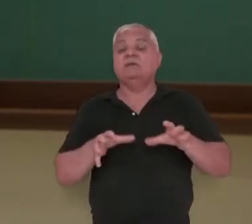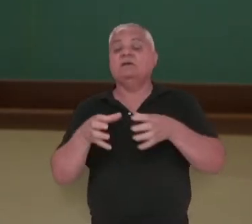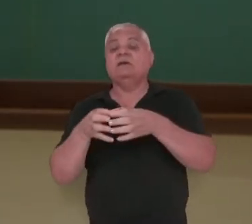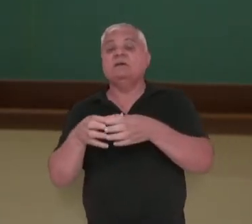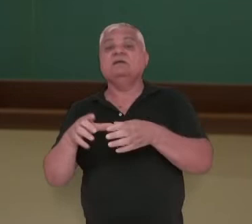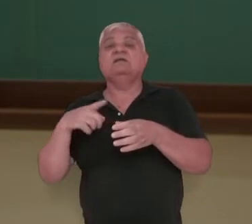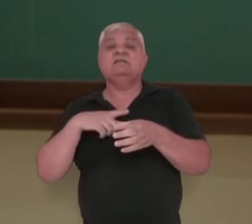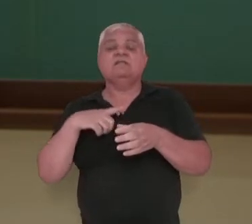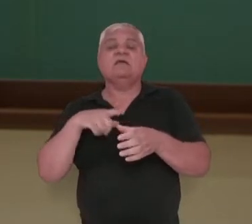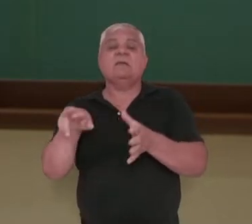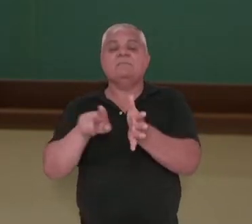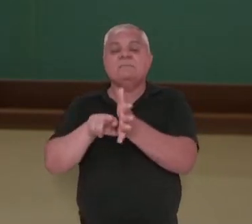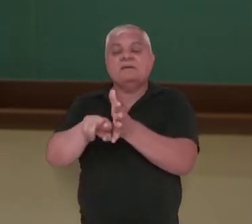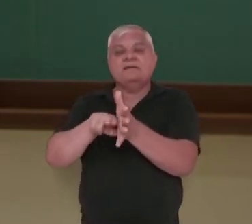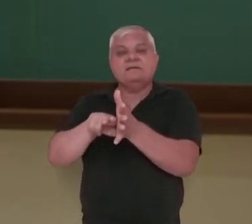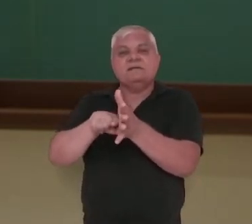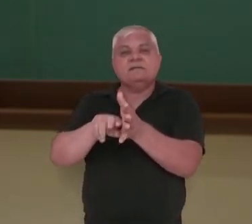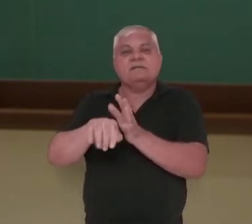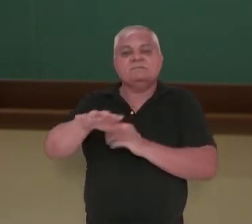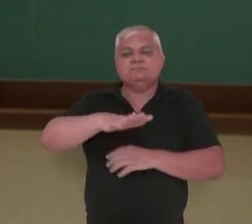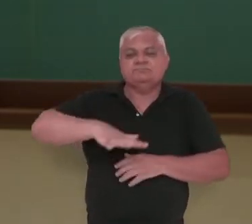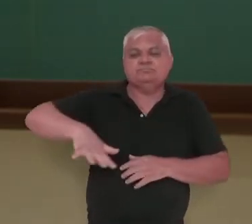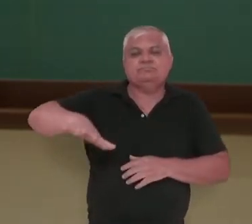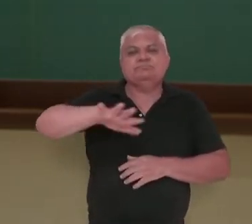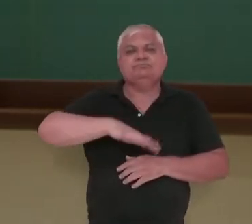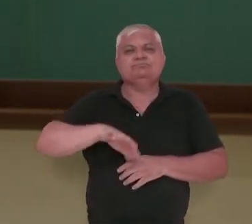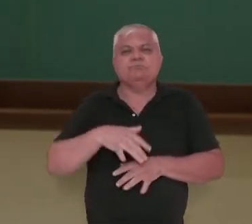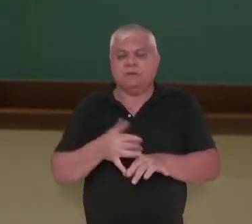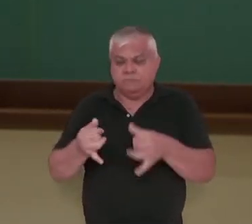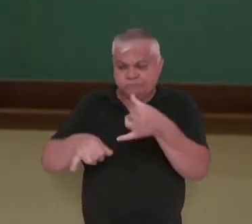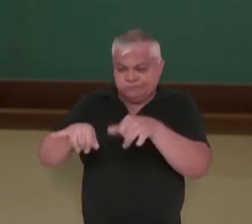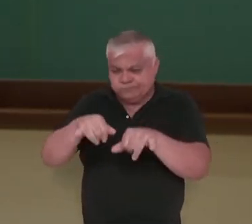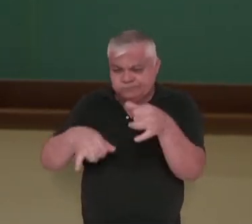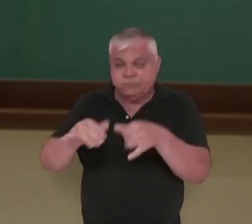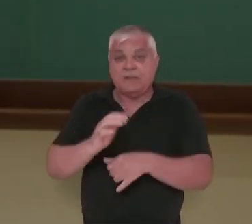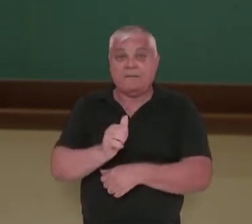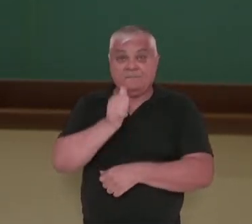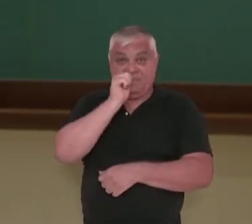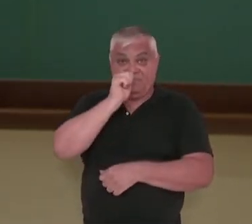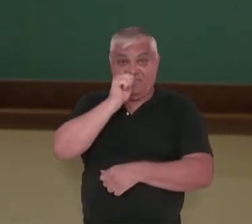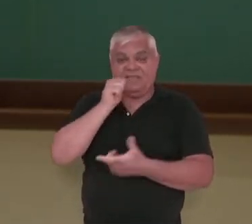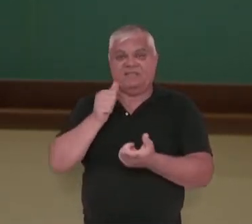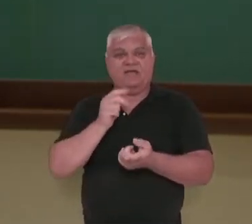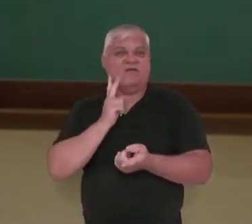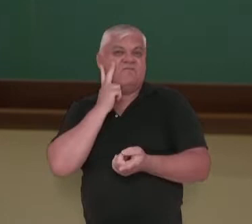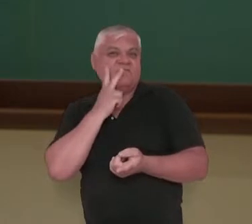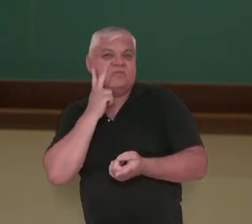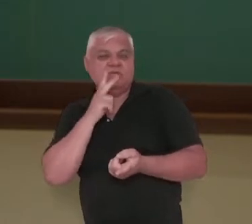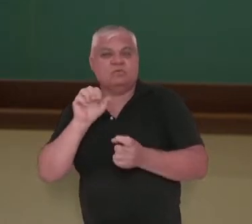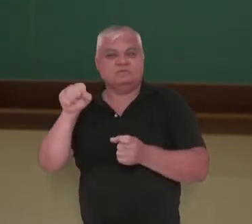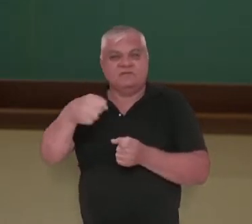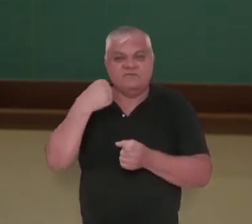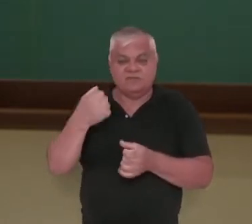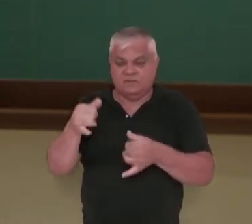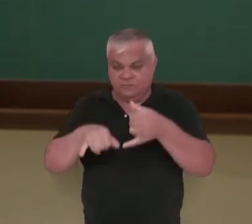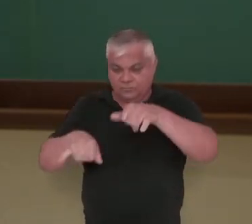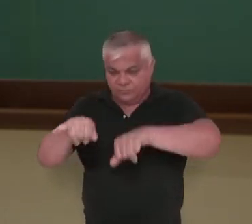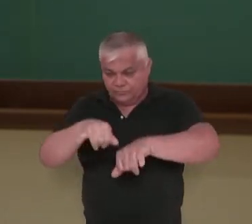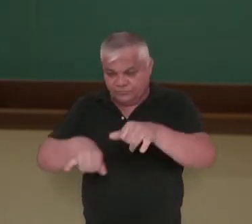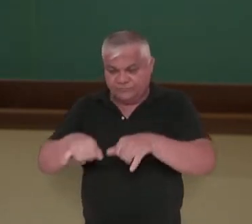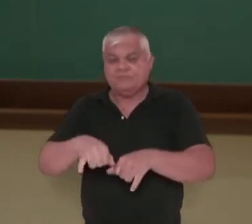Aquelas bactérias que participam do processo de fermentação de bebidas, por exemplo, elas são bactérias anaeróbicas